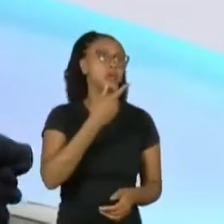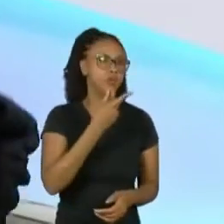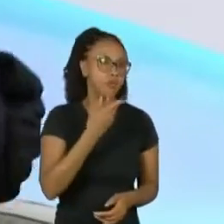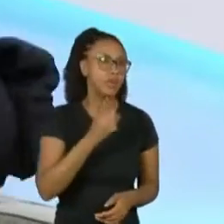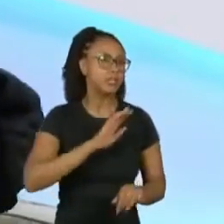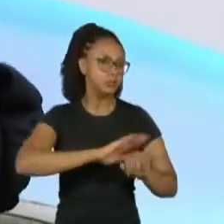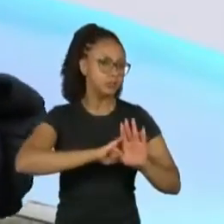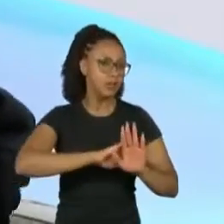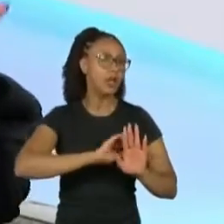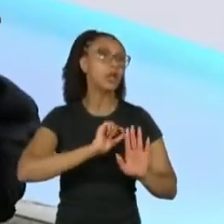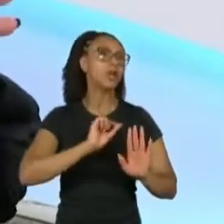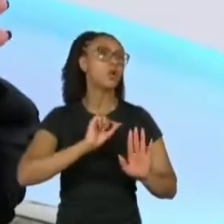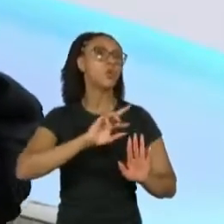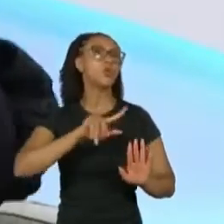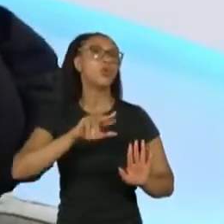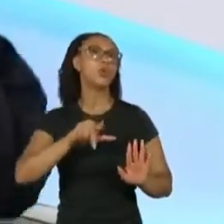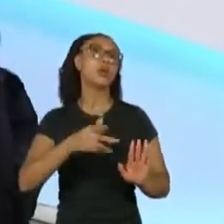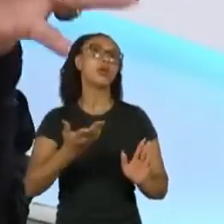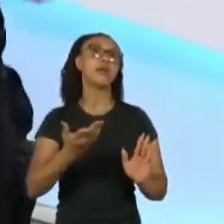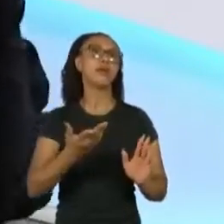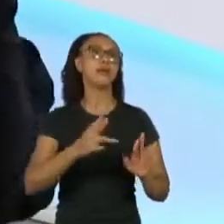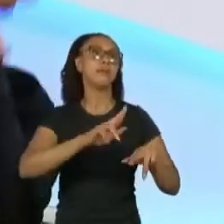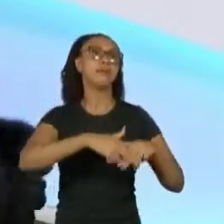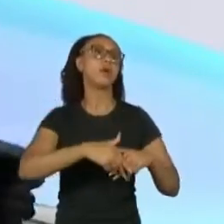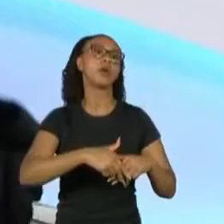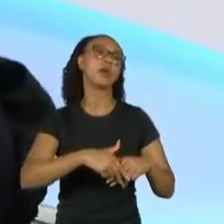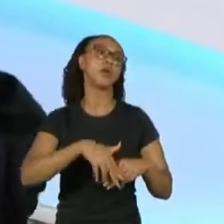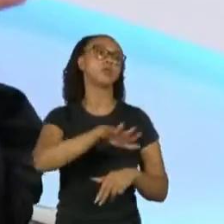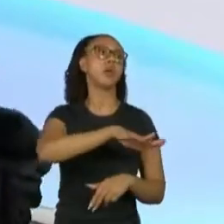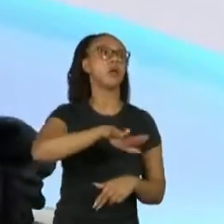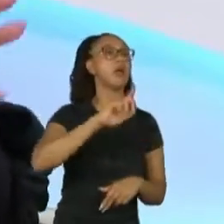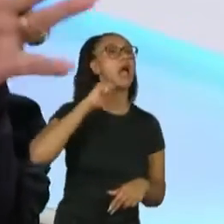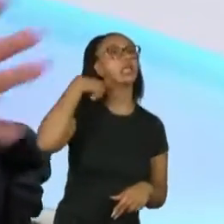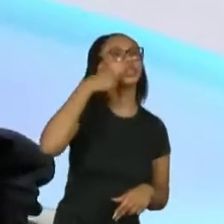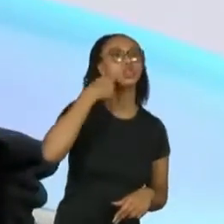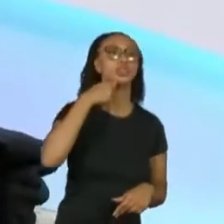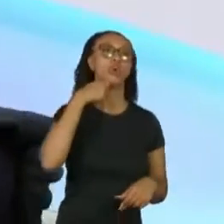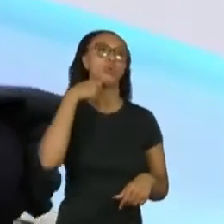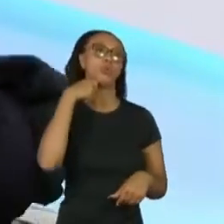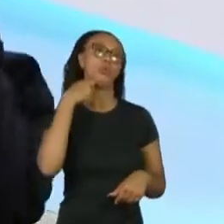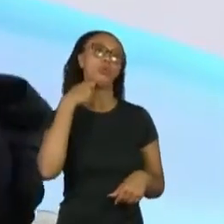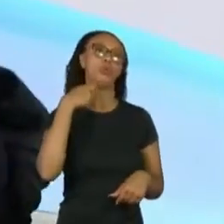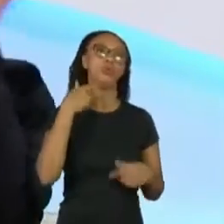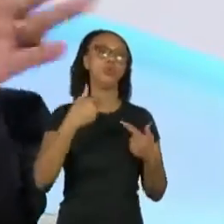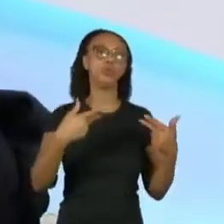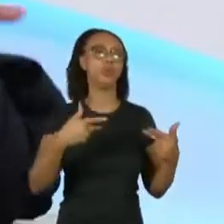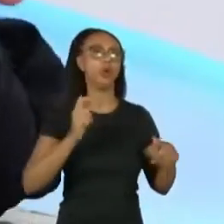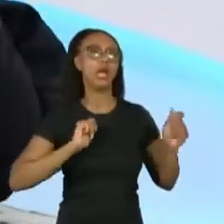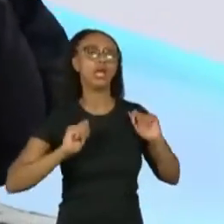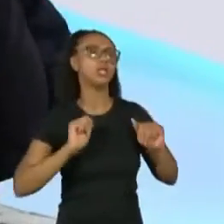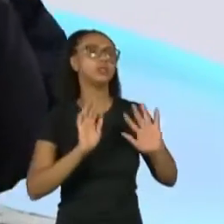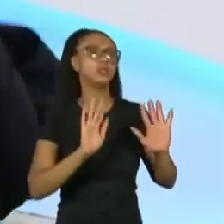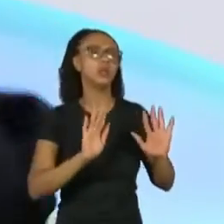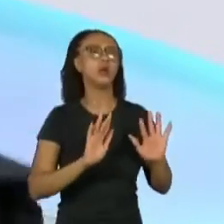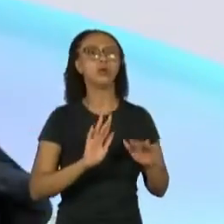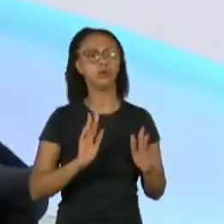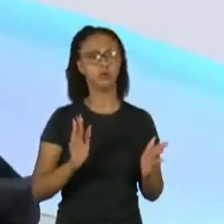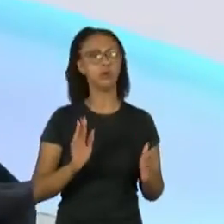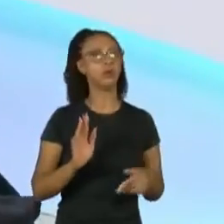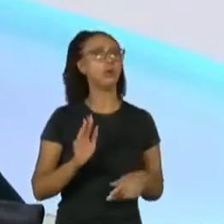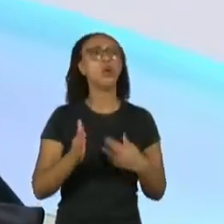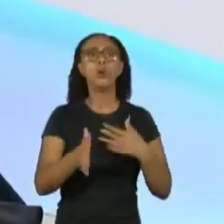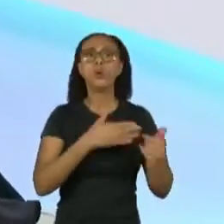isso, não é questão só de um segmento de atriz, mas dos negros que queiram seguir qualquer